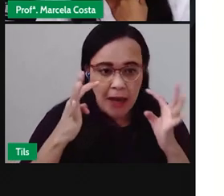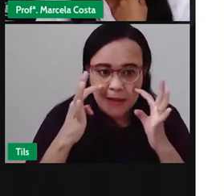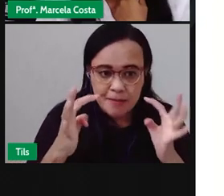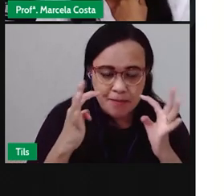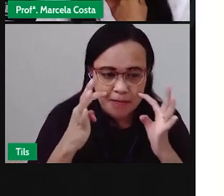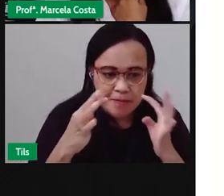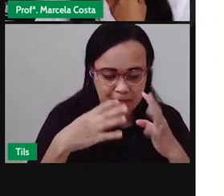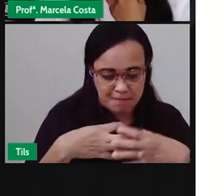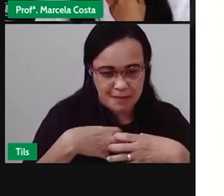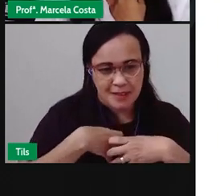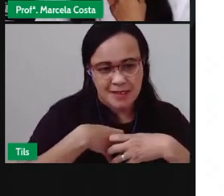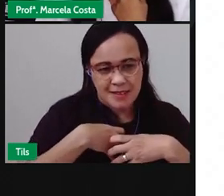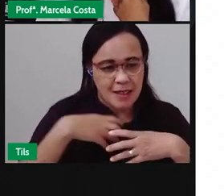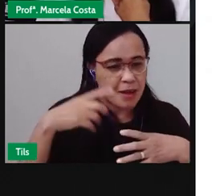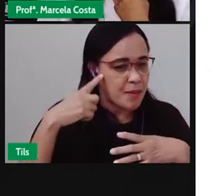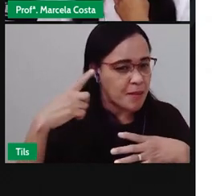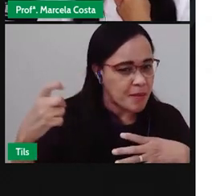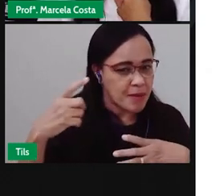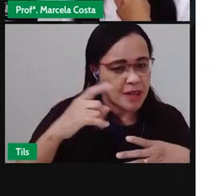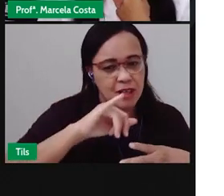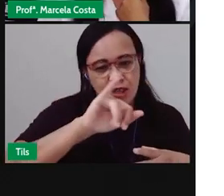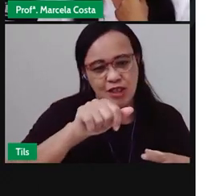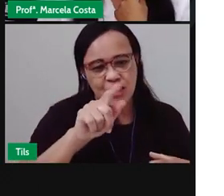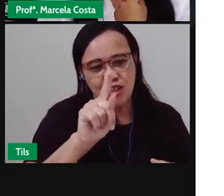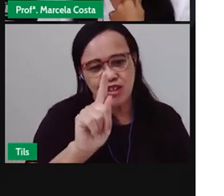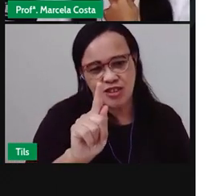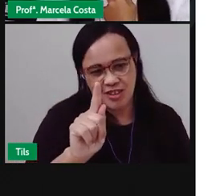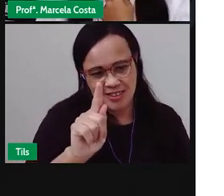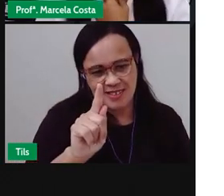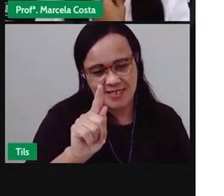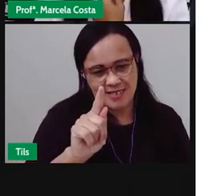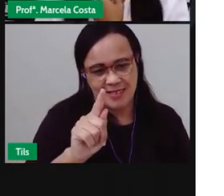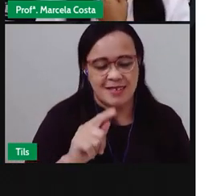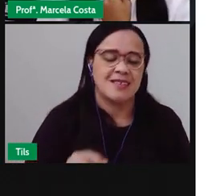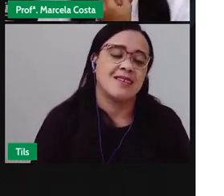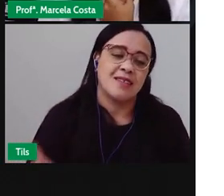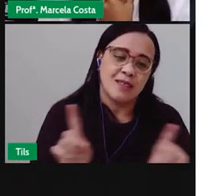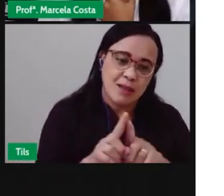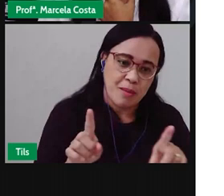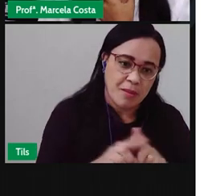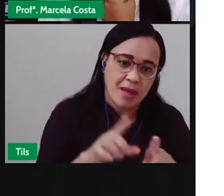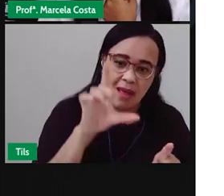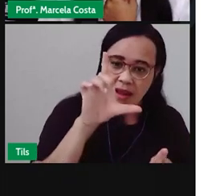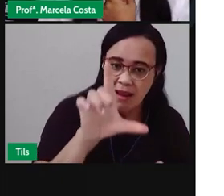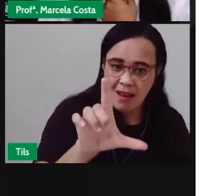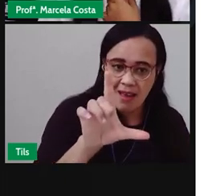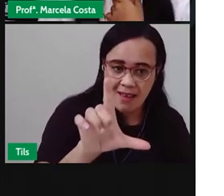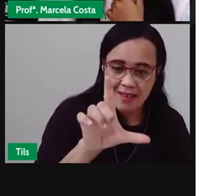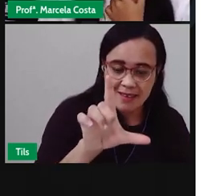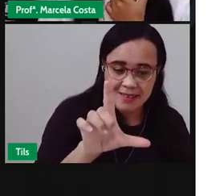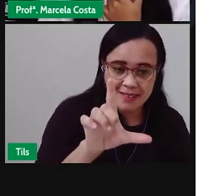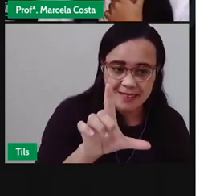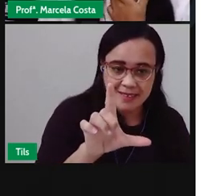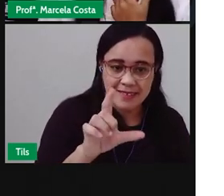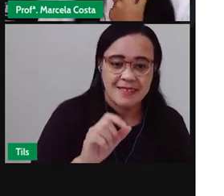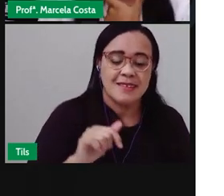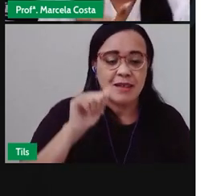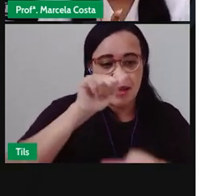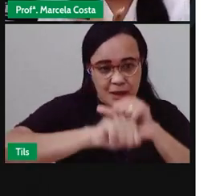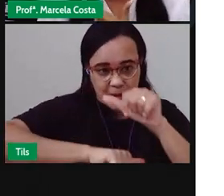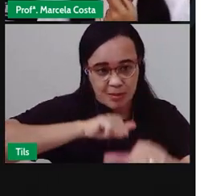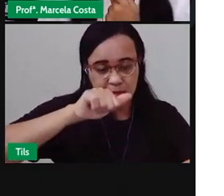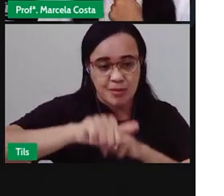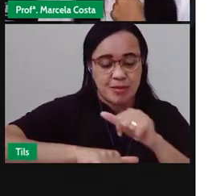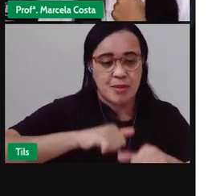de gi E olha Na letra L Que o som dela é de ler A gente vai ver aí na palavra